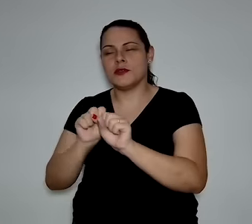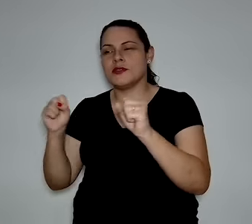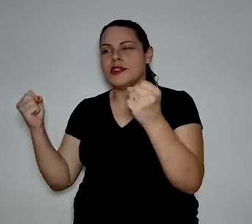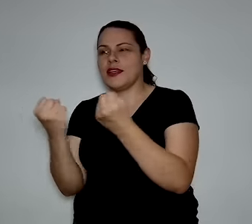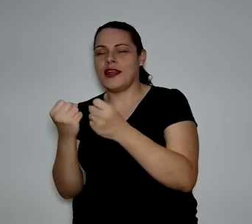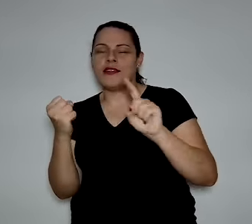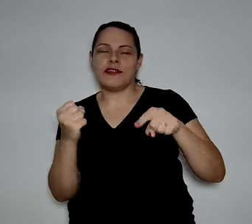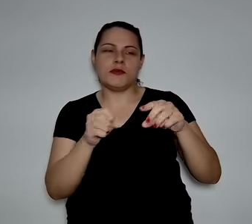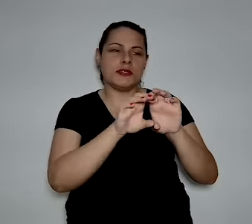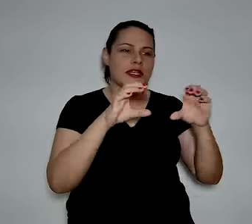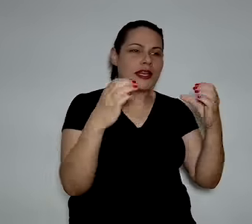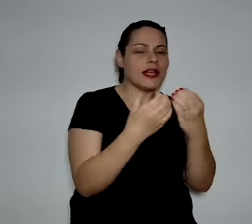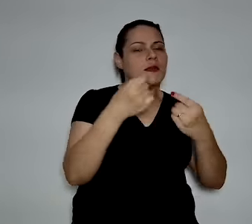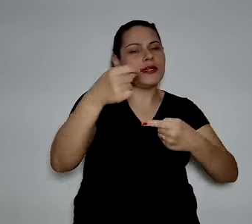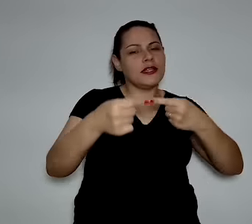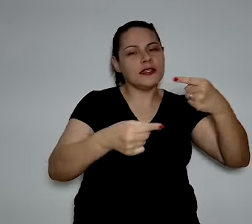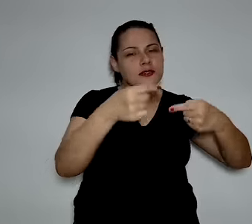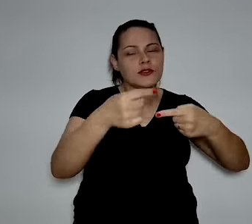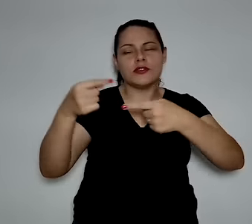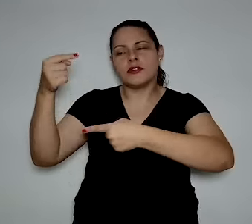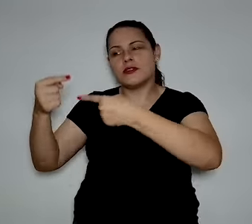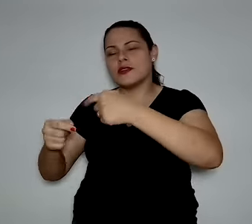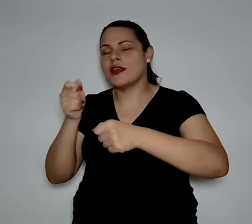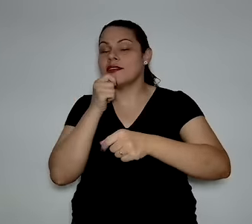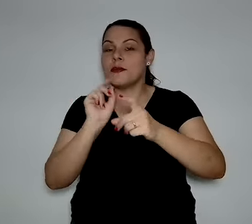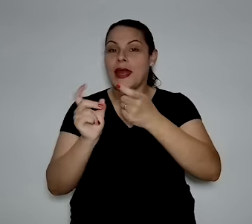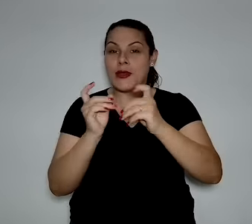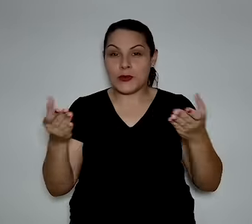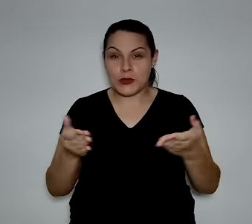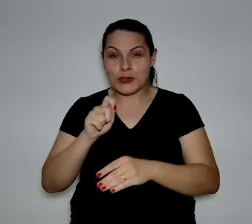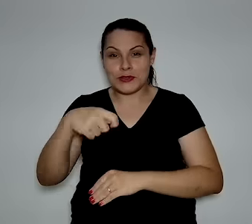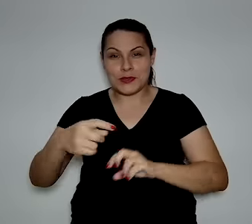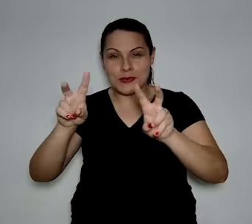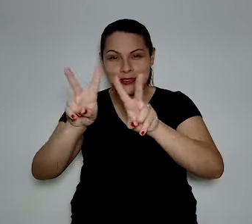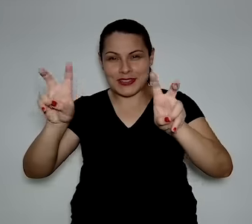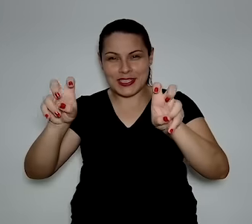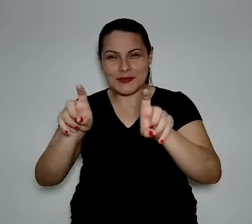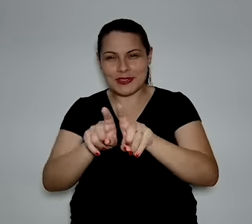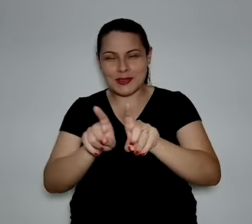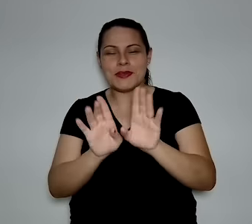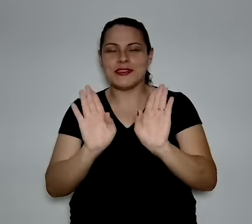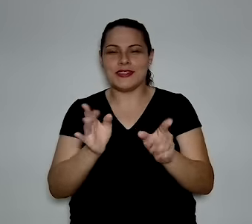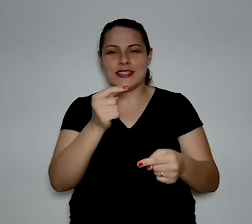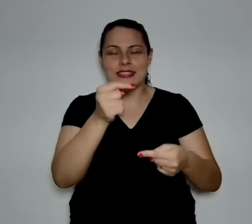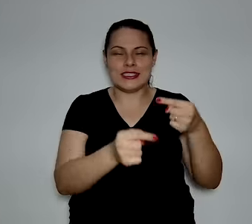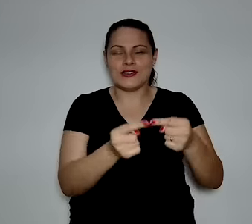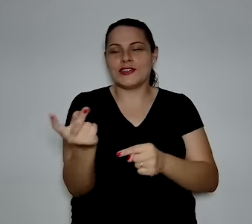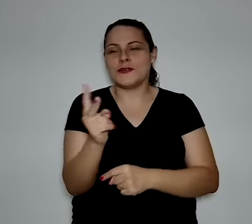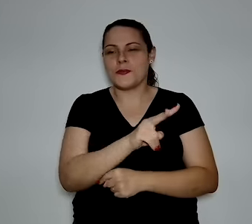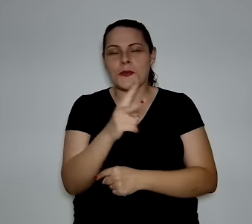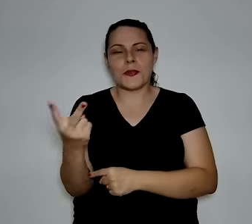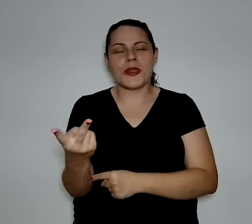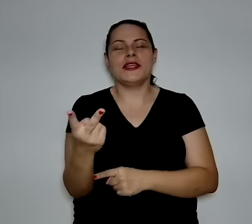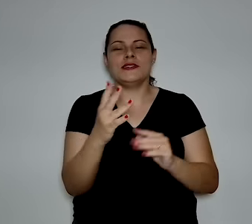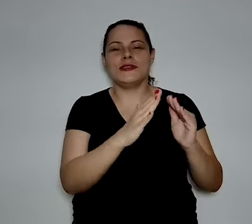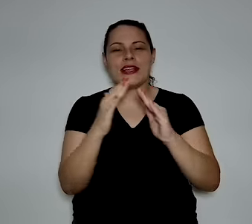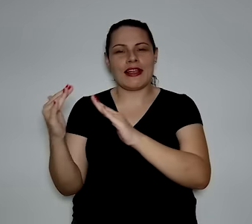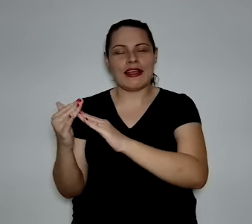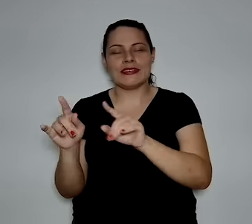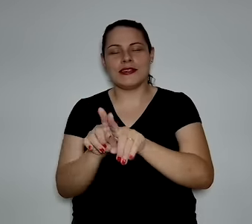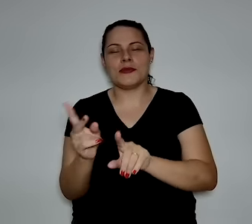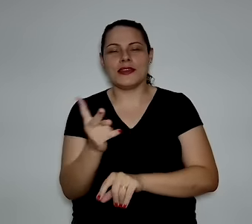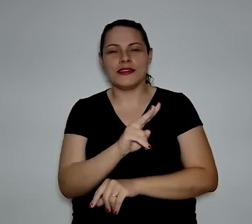tem o PL do Senado, o PL da Câmara, está sendo discutido. Eu ainda tenho uma reunião hoje sobre isso, está sendo discutido nas duas